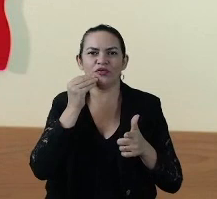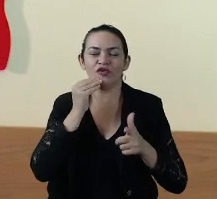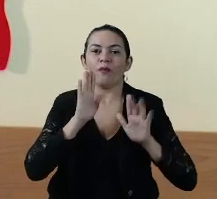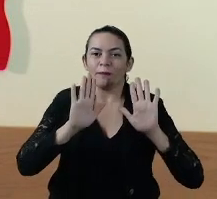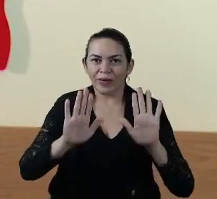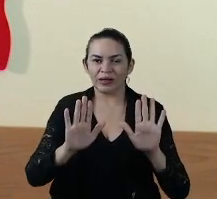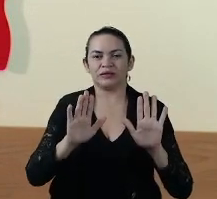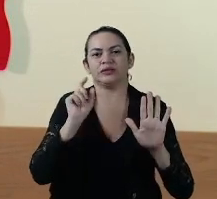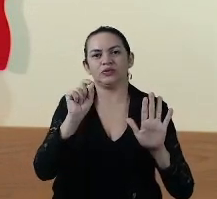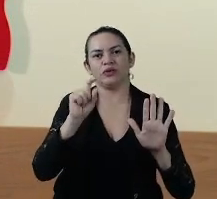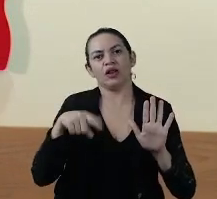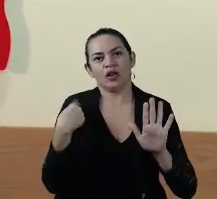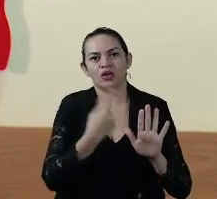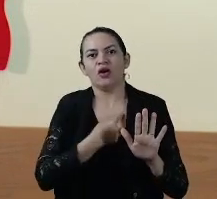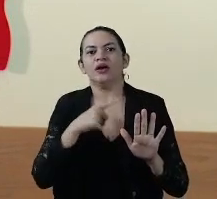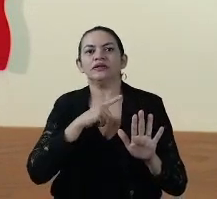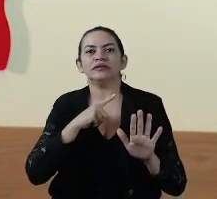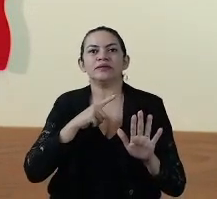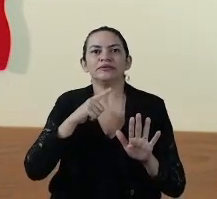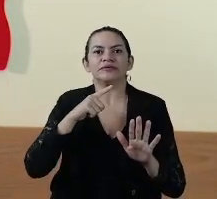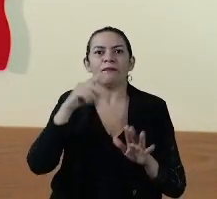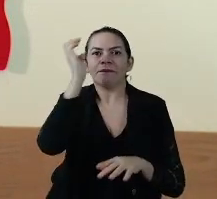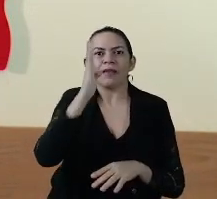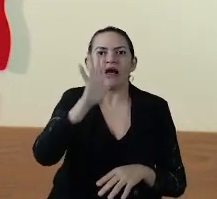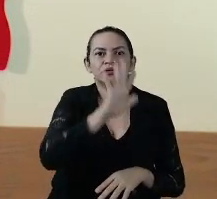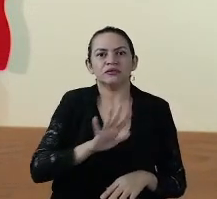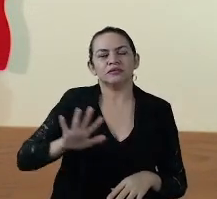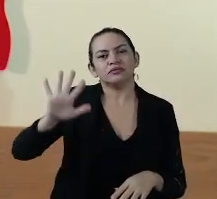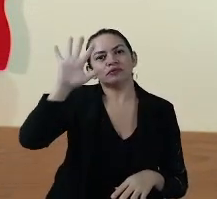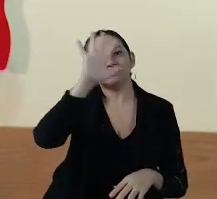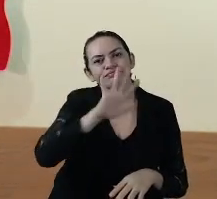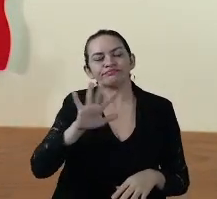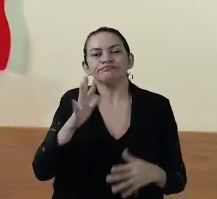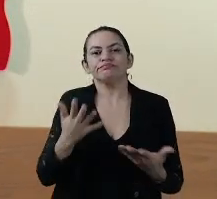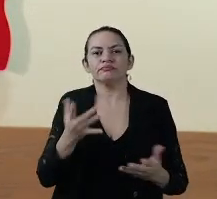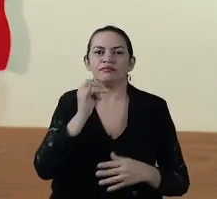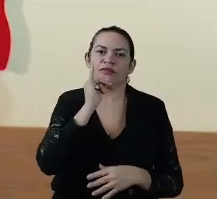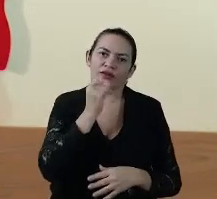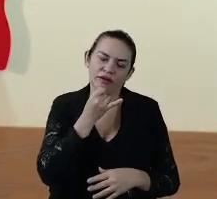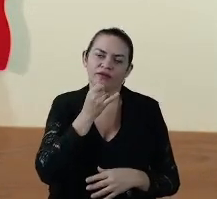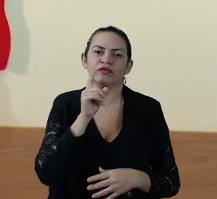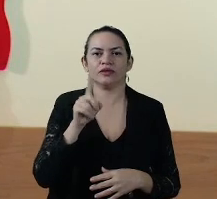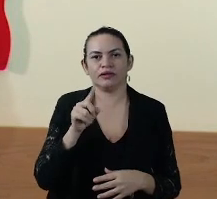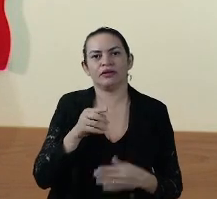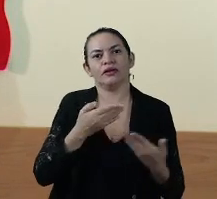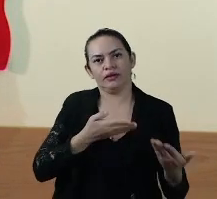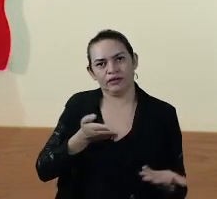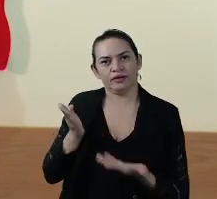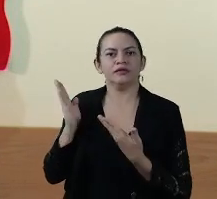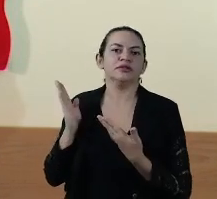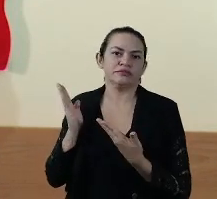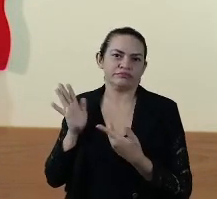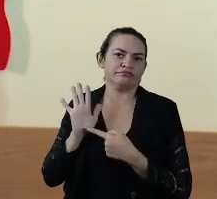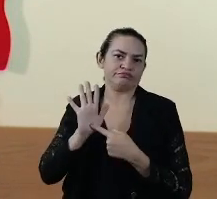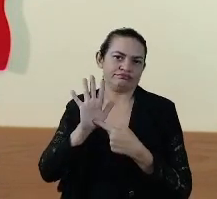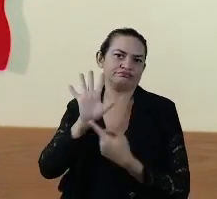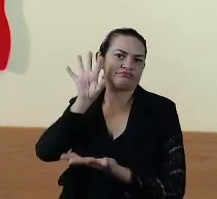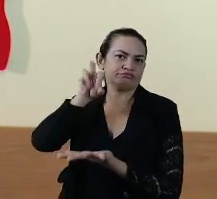Mas a tendência nacional, infelizmente, é esta que está